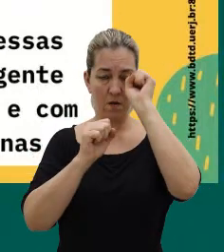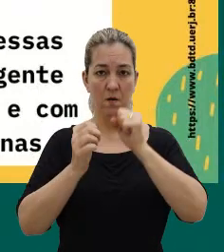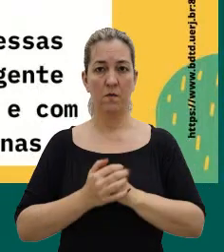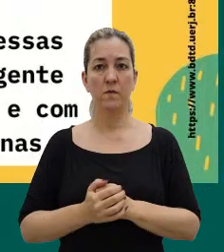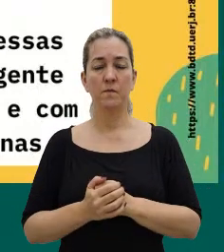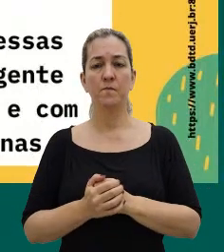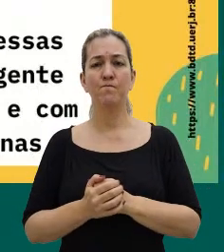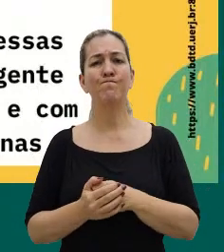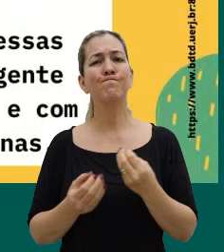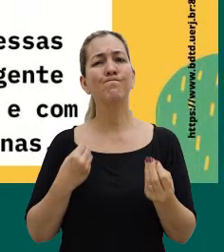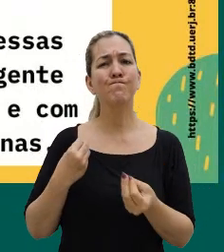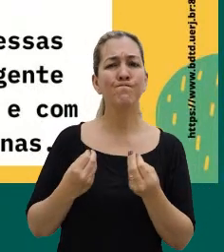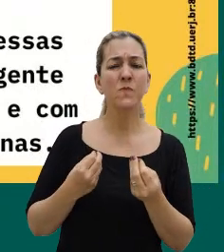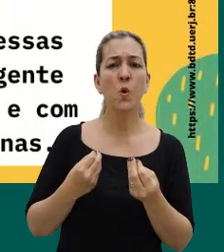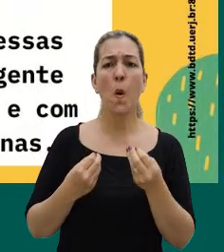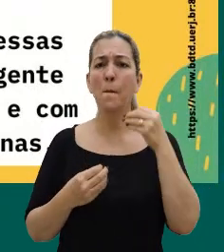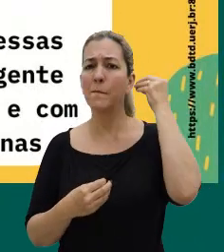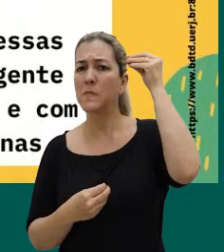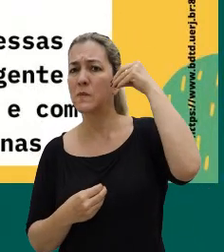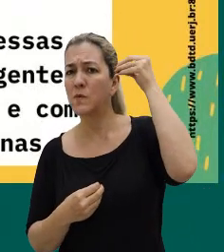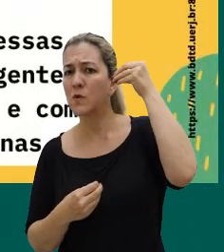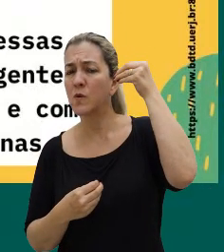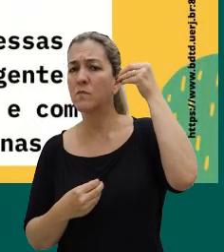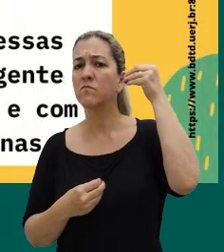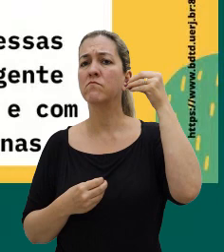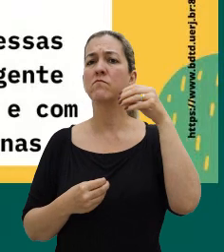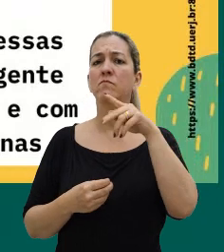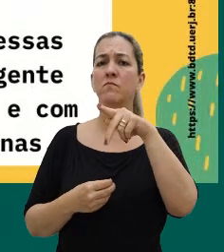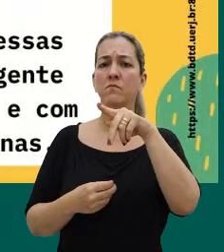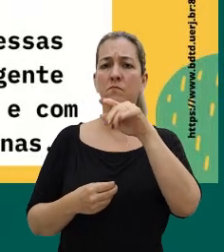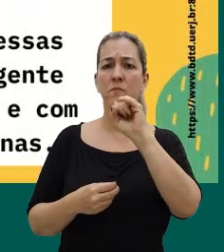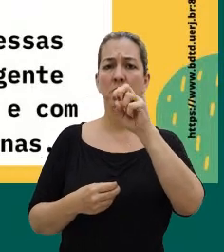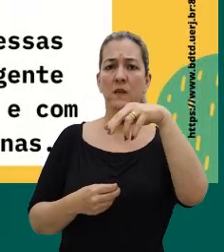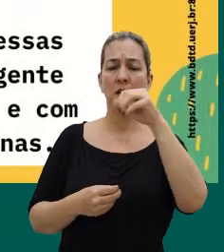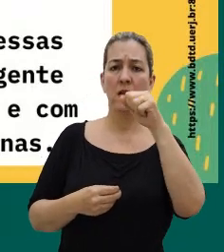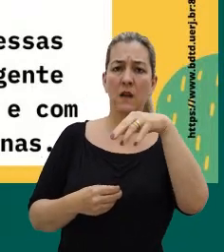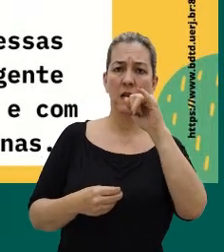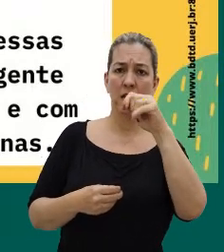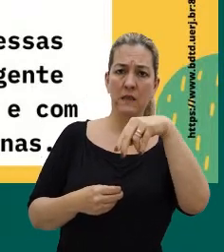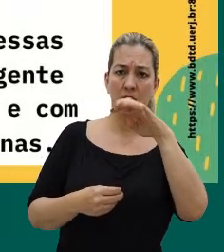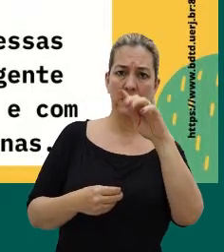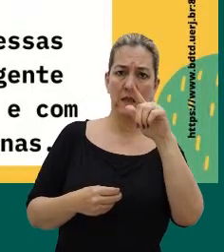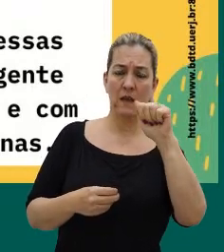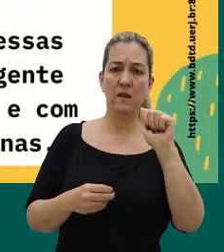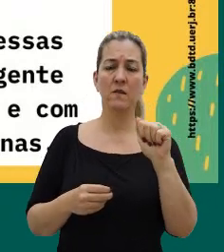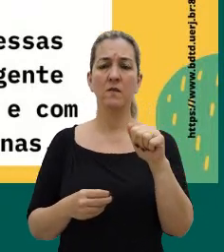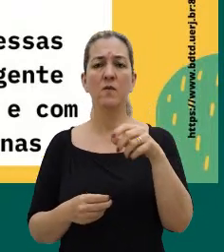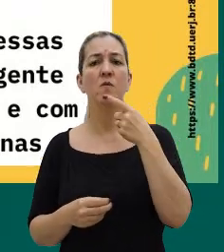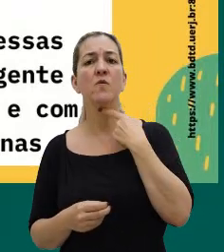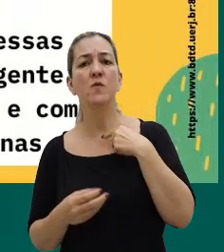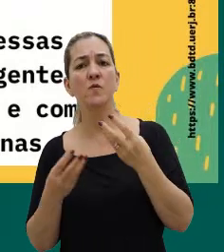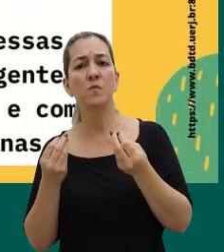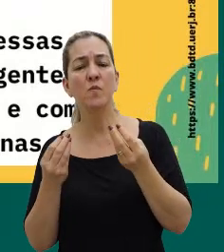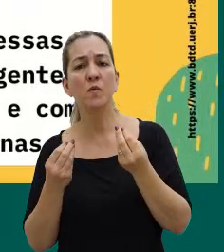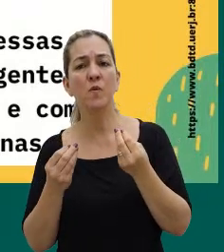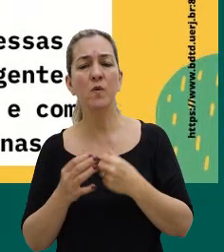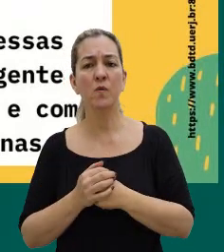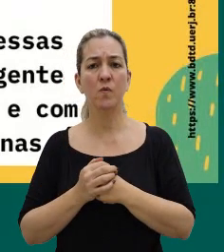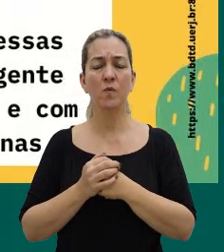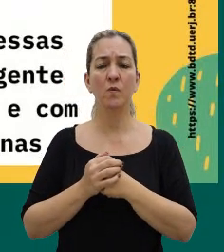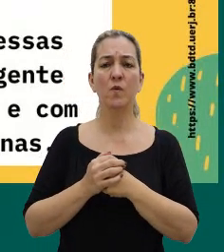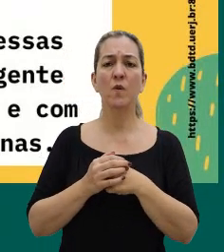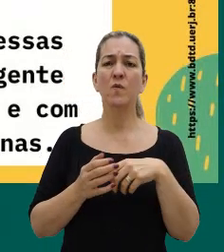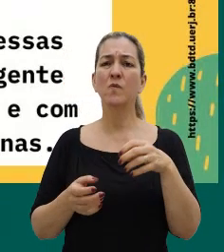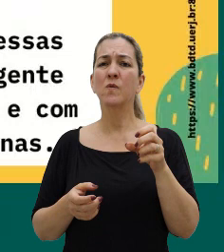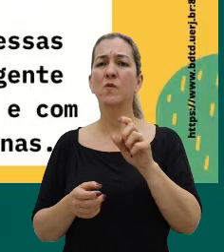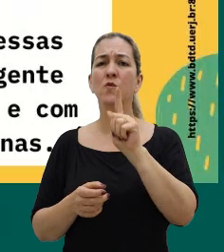definição, assim, de um psicanalista que eu gosto muito chamado Bion, né, que ele vai tentar redefinir a palavra gênio,